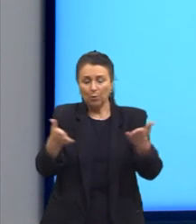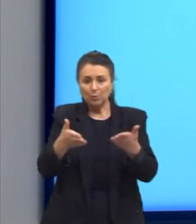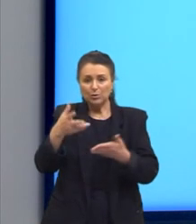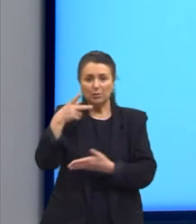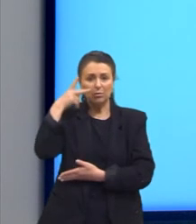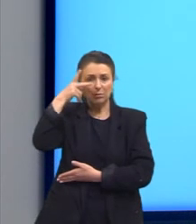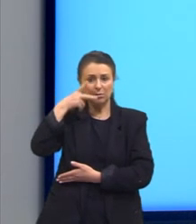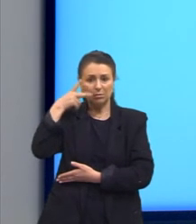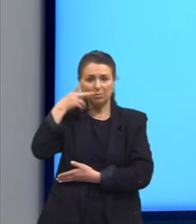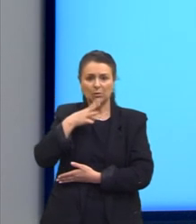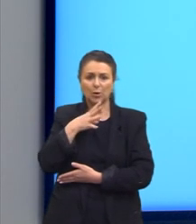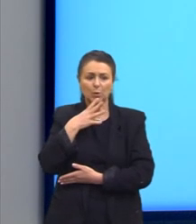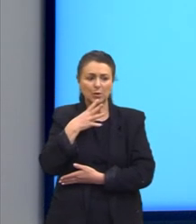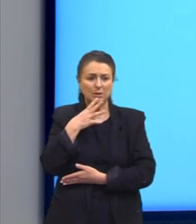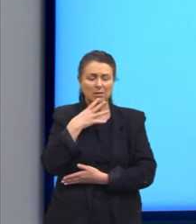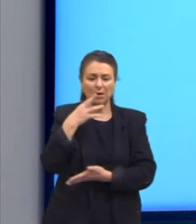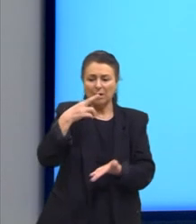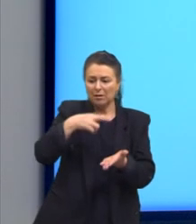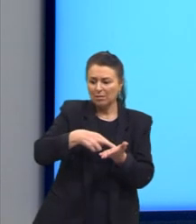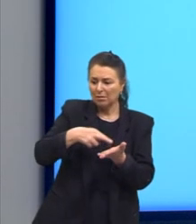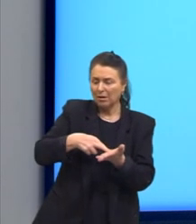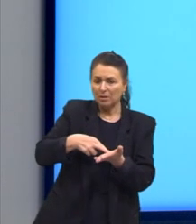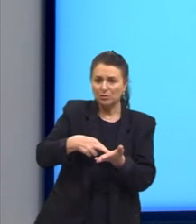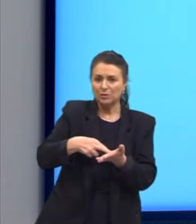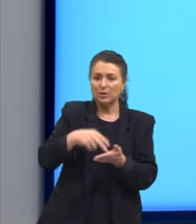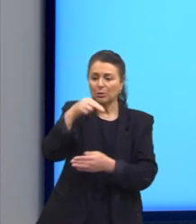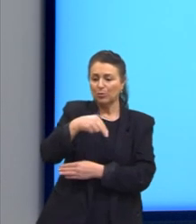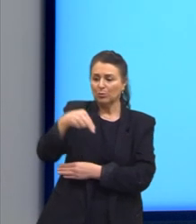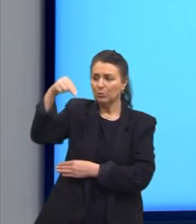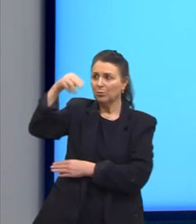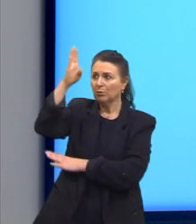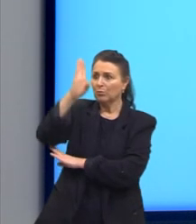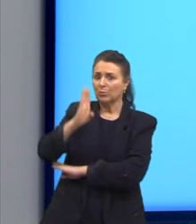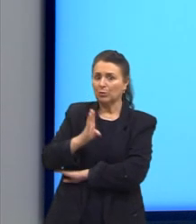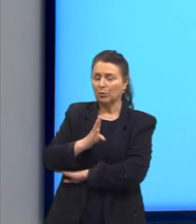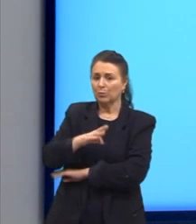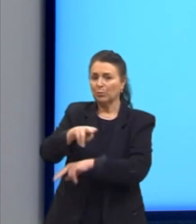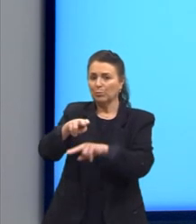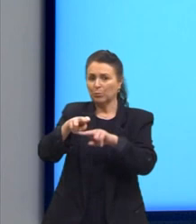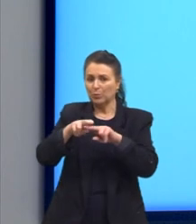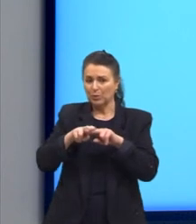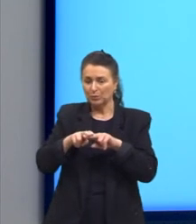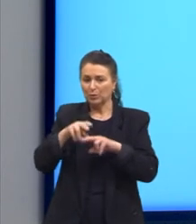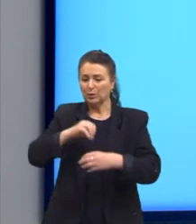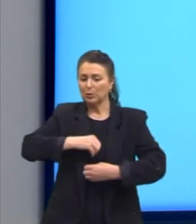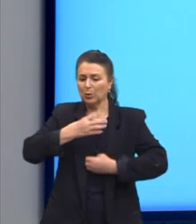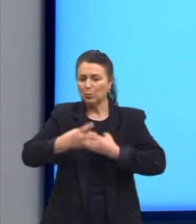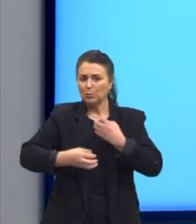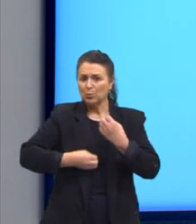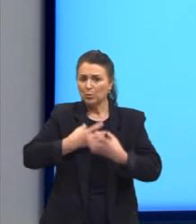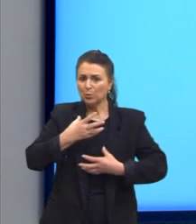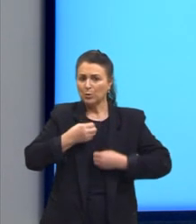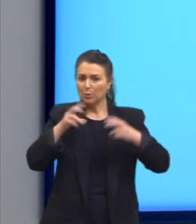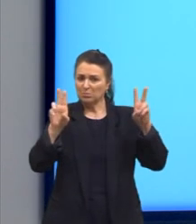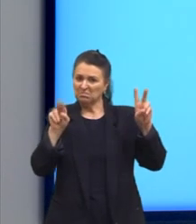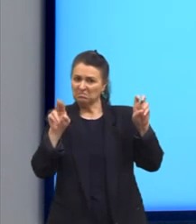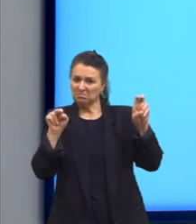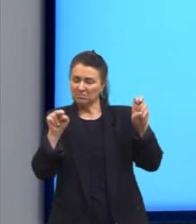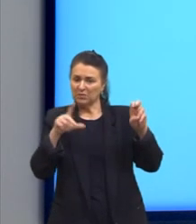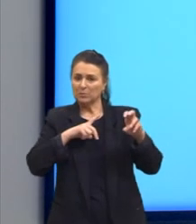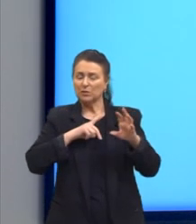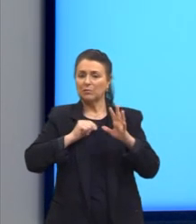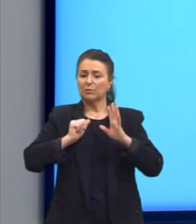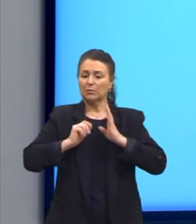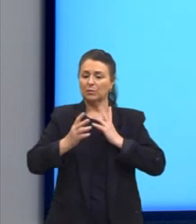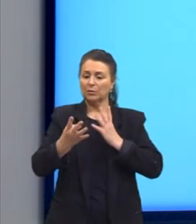já conhecia bastante essa realidade nordestina, né? E ele é chamado poeta do mau gosto, porque ele teve influências naturalistas,